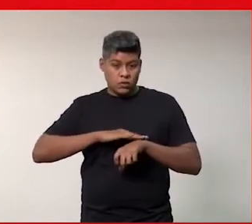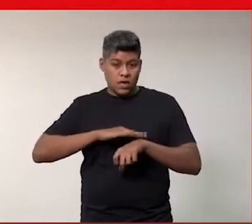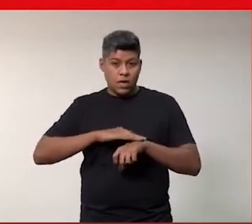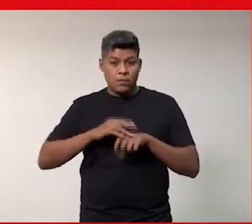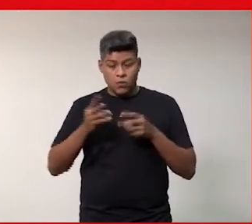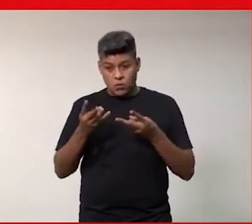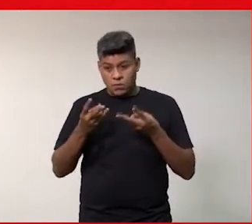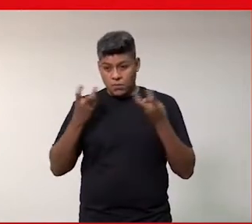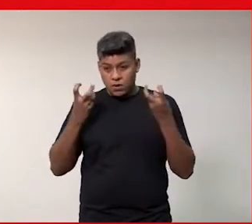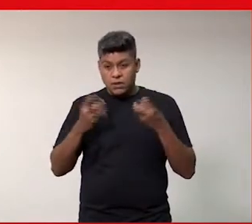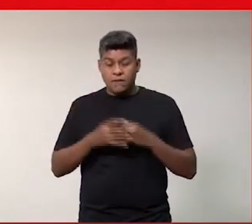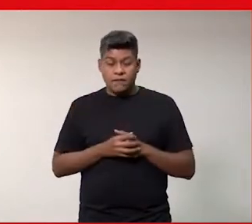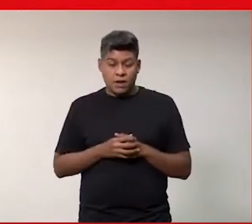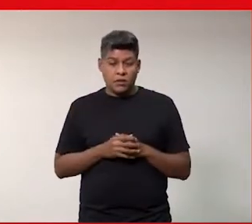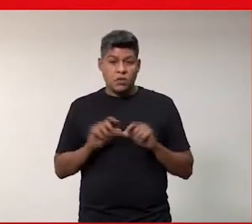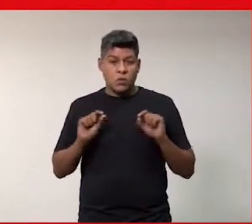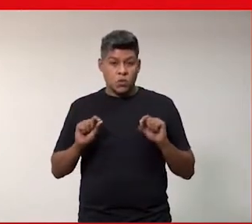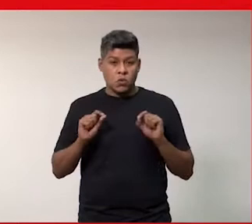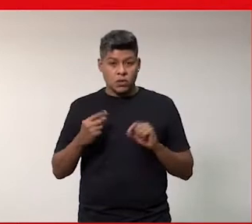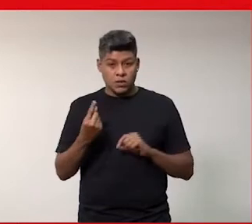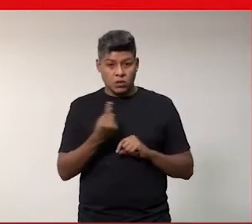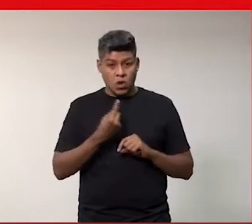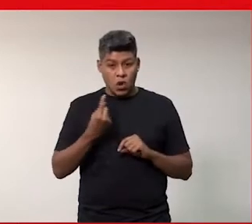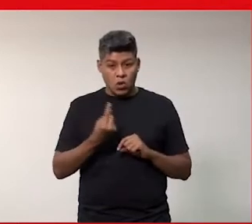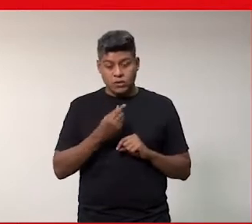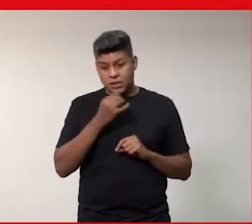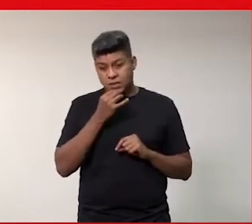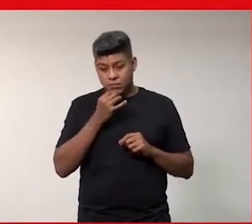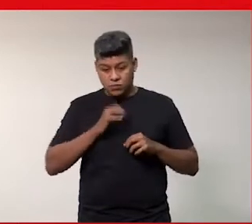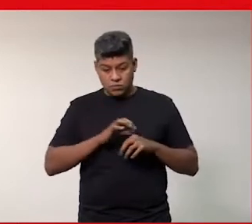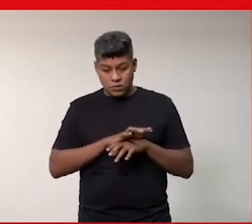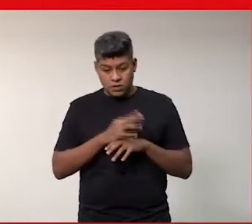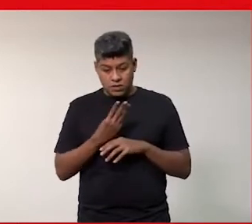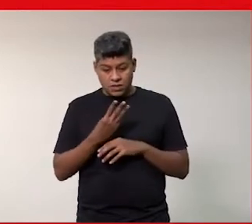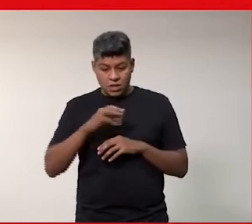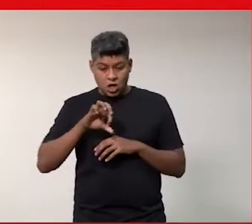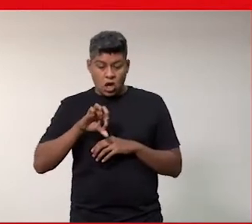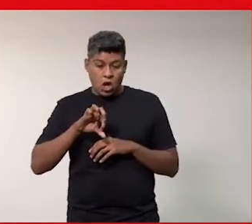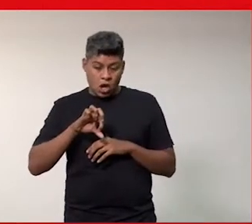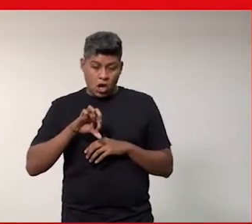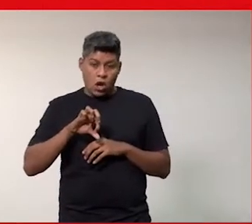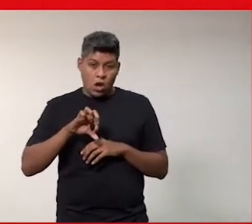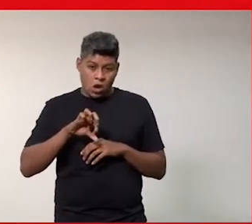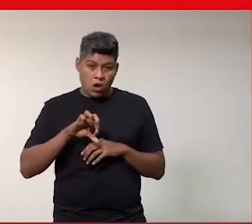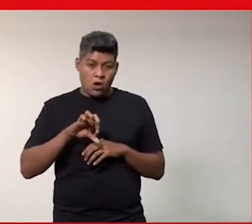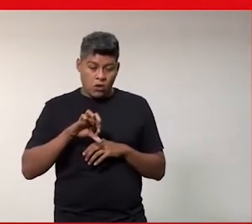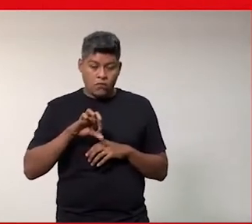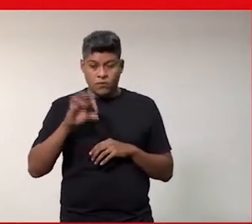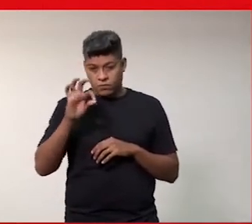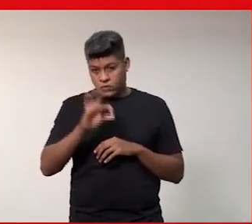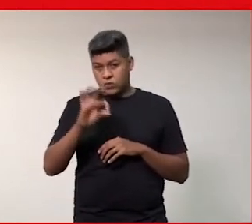observado, que nós saímos de 39%